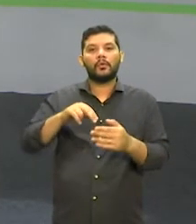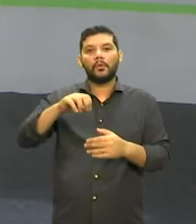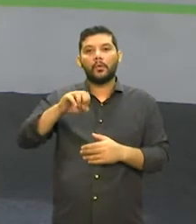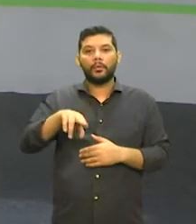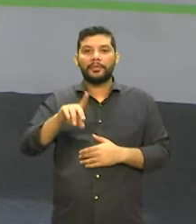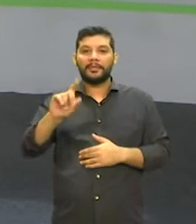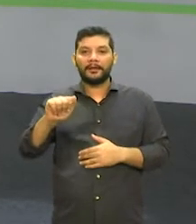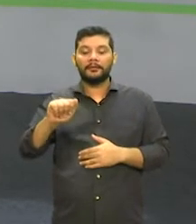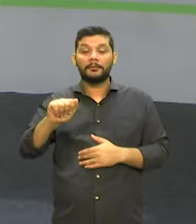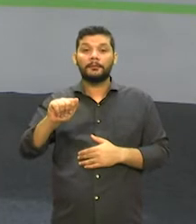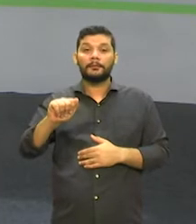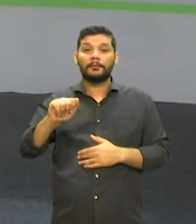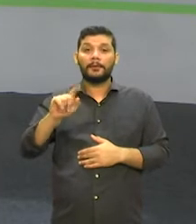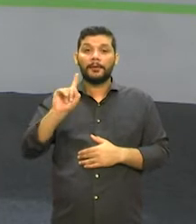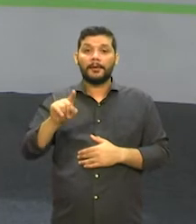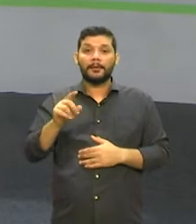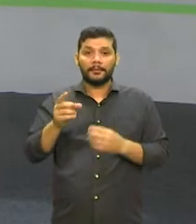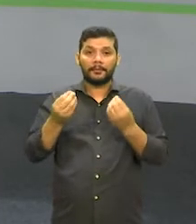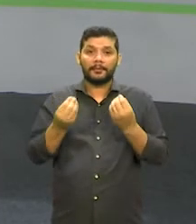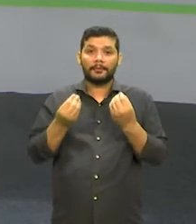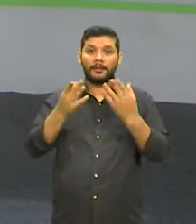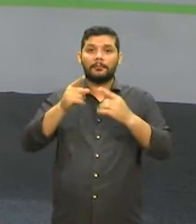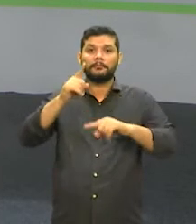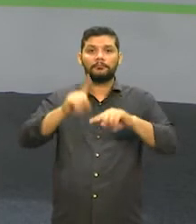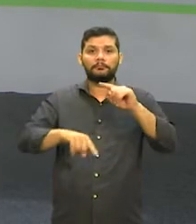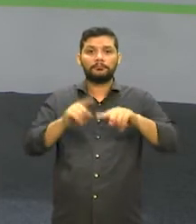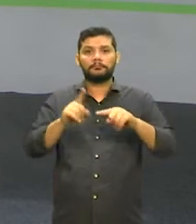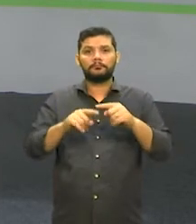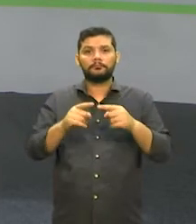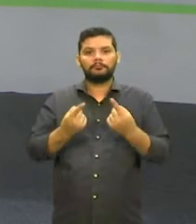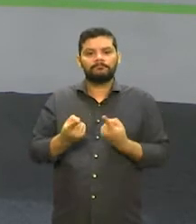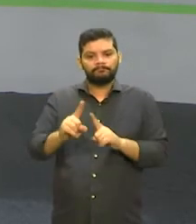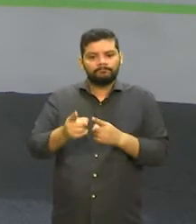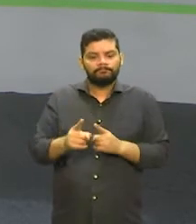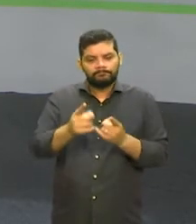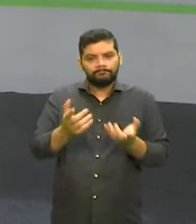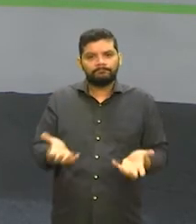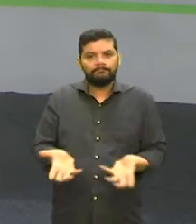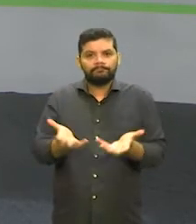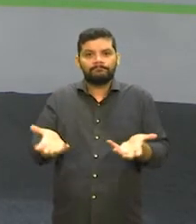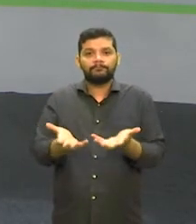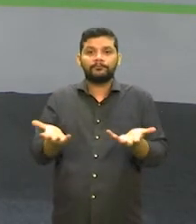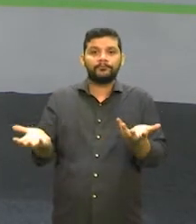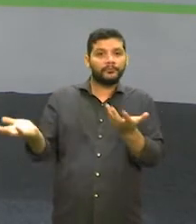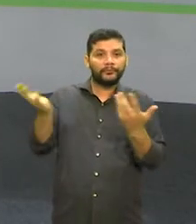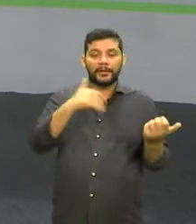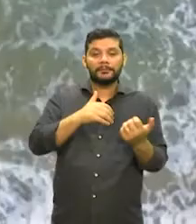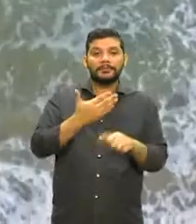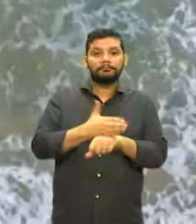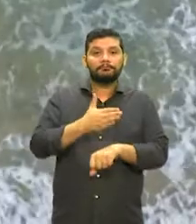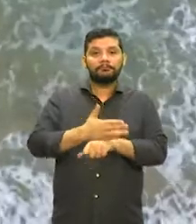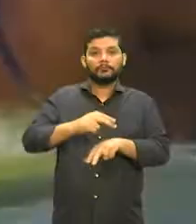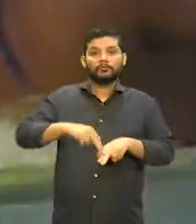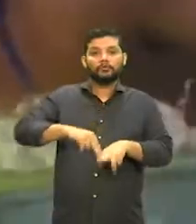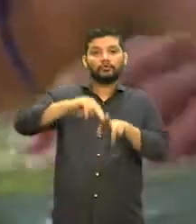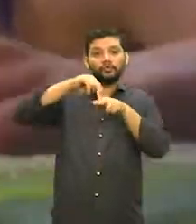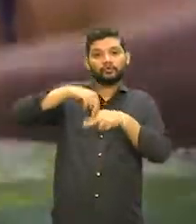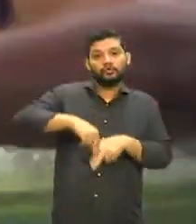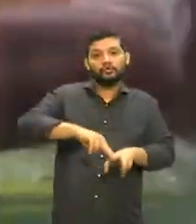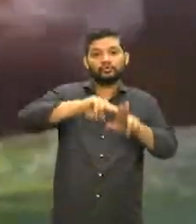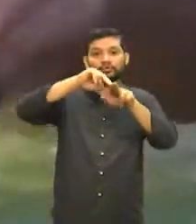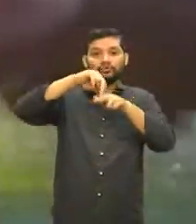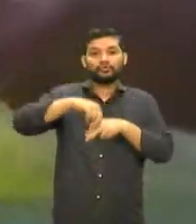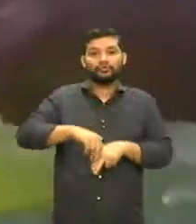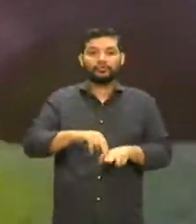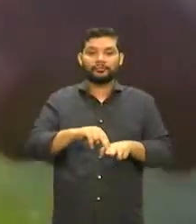ampliado para captar instrutores e estimular ainda mais a prática do surf aqui na capital. Pegando a onda das